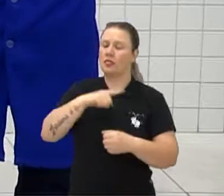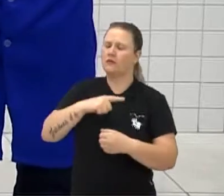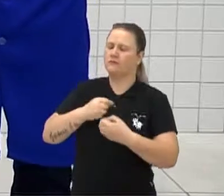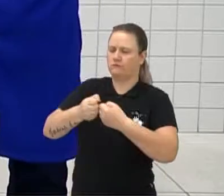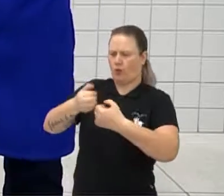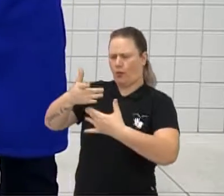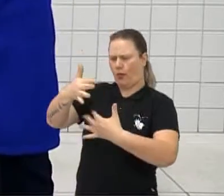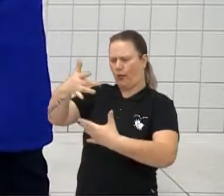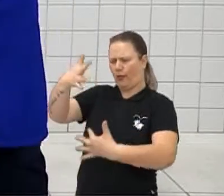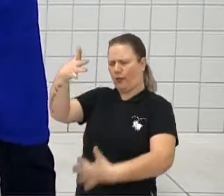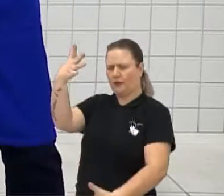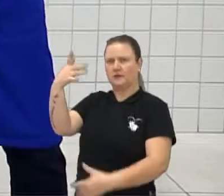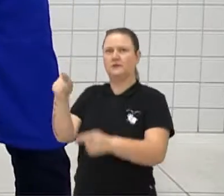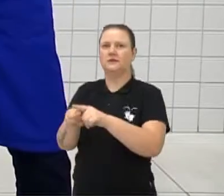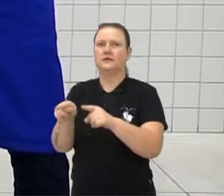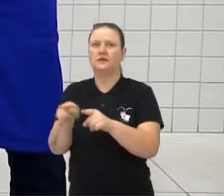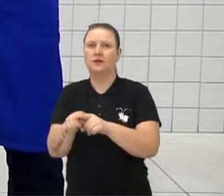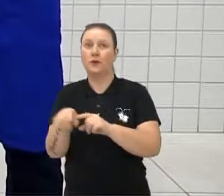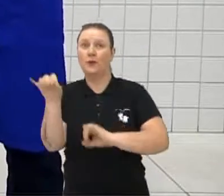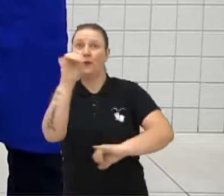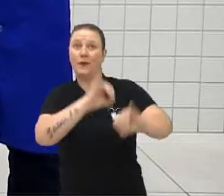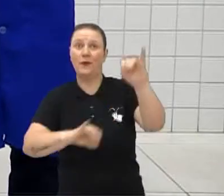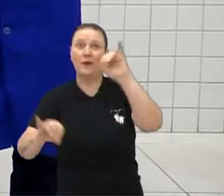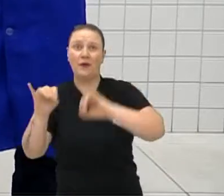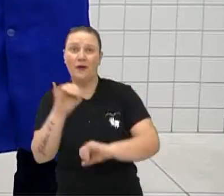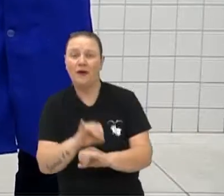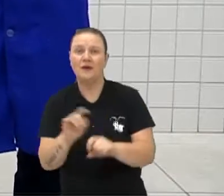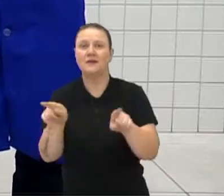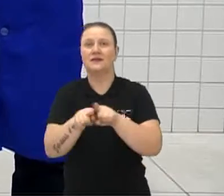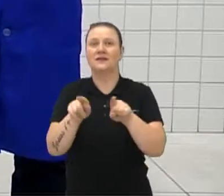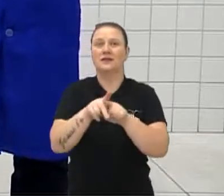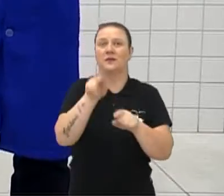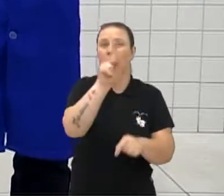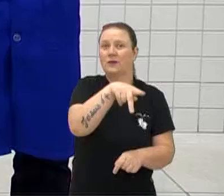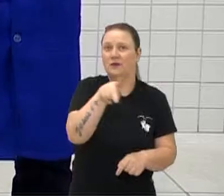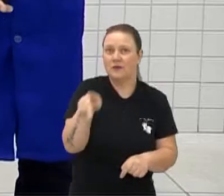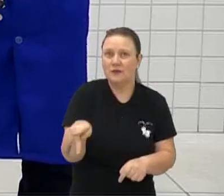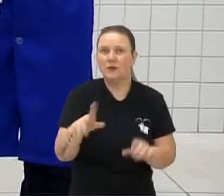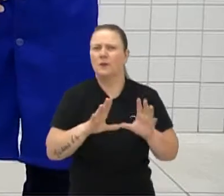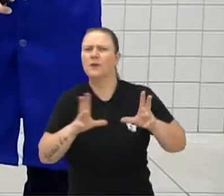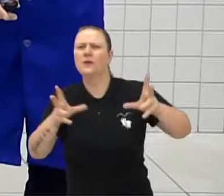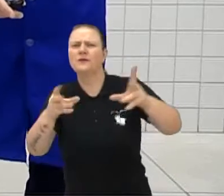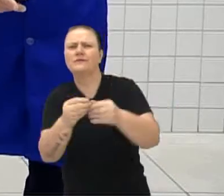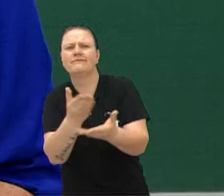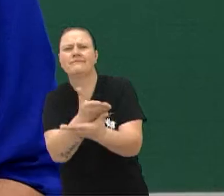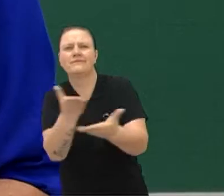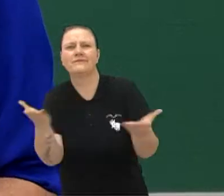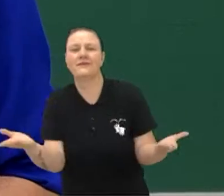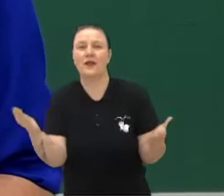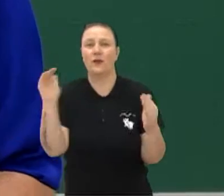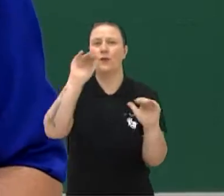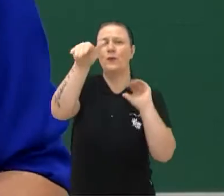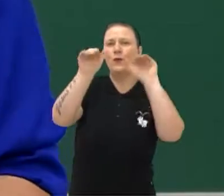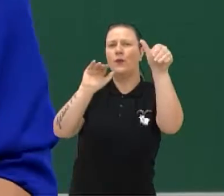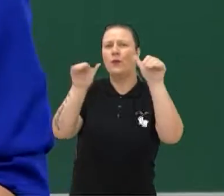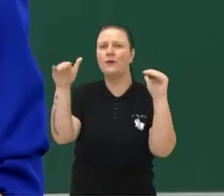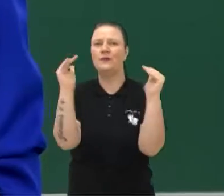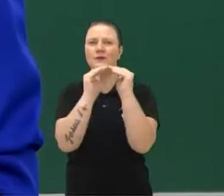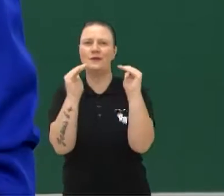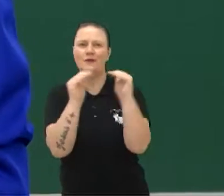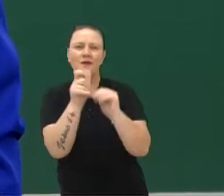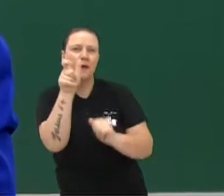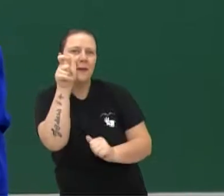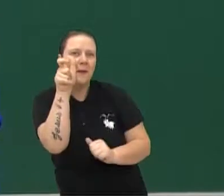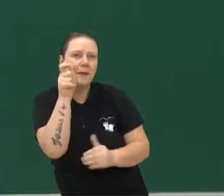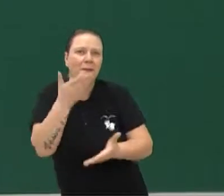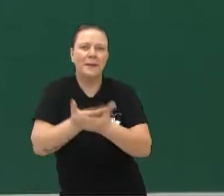participando aqui no chat, mandando o seu oi, mandando oi para o professor Peterson, oi para todos vocês aí que estão em casa acompanhando a nossa aula.